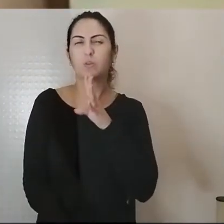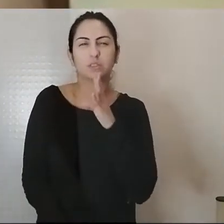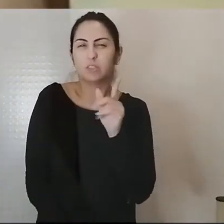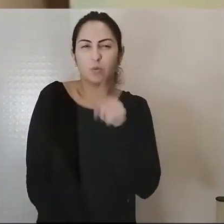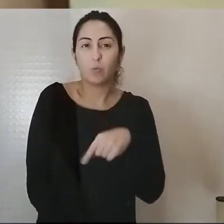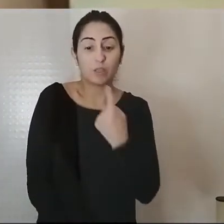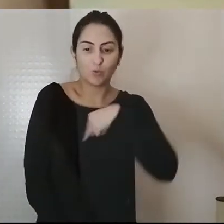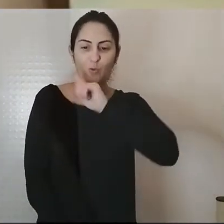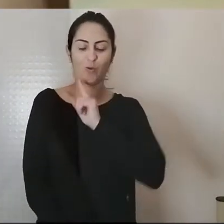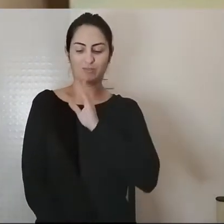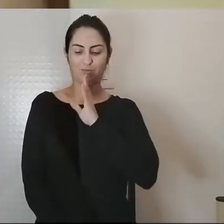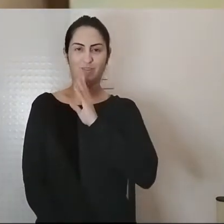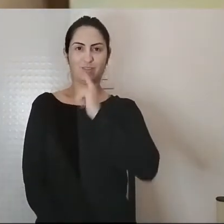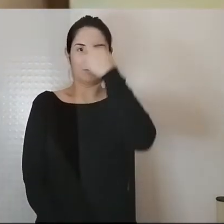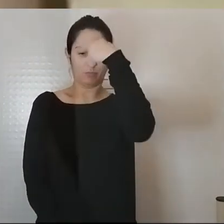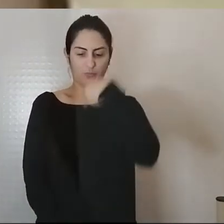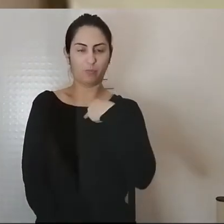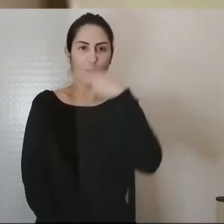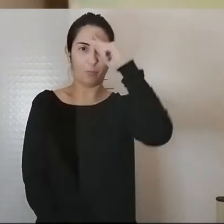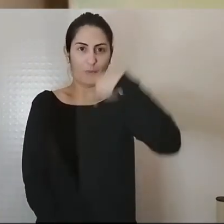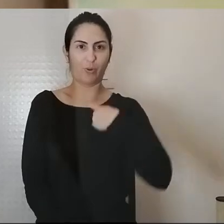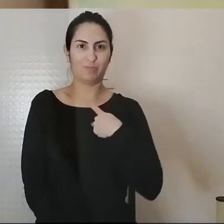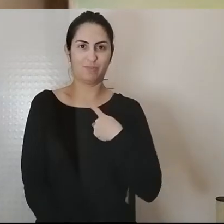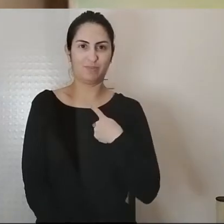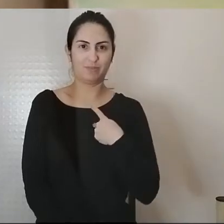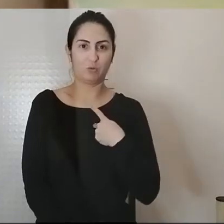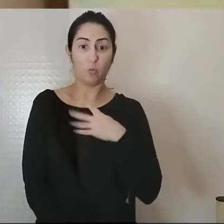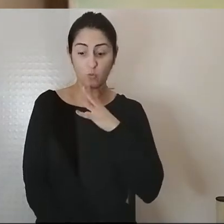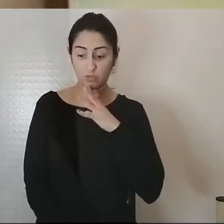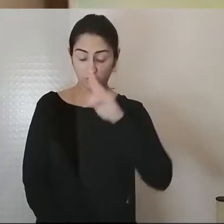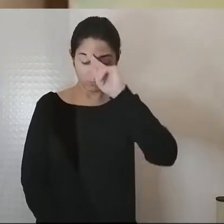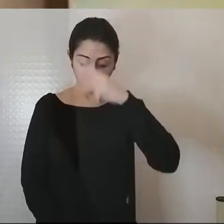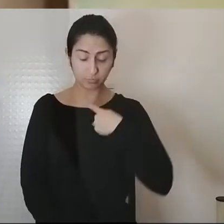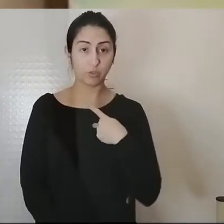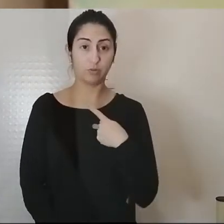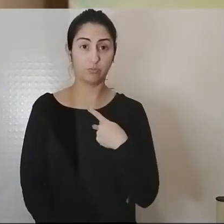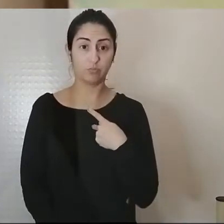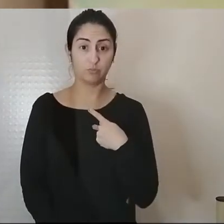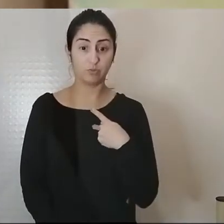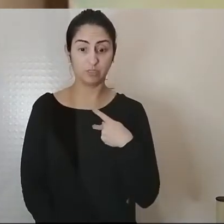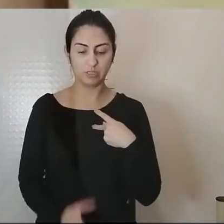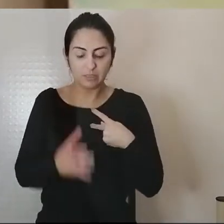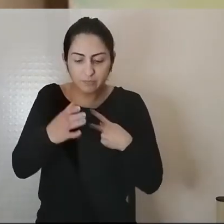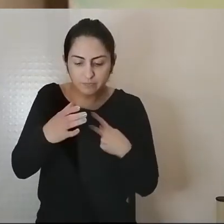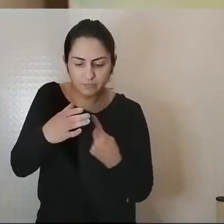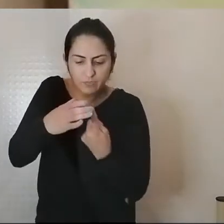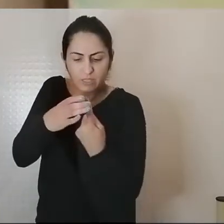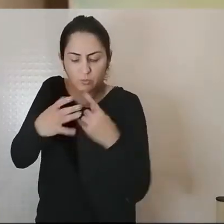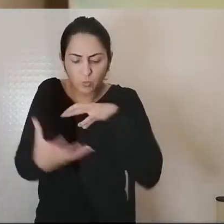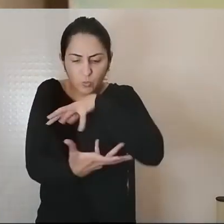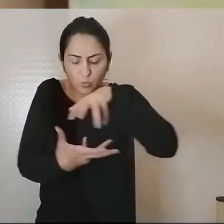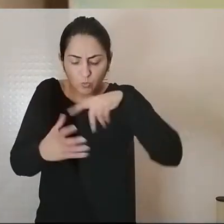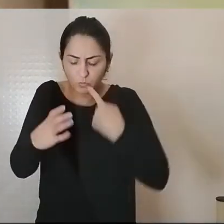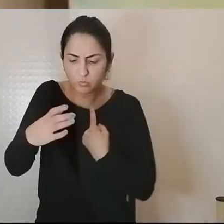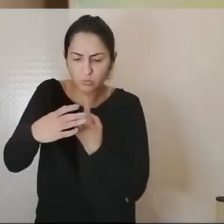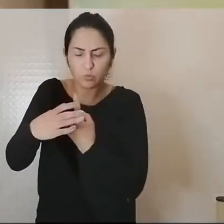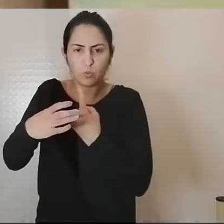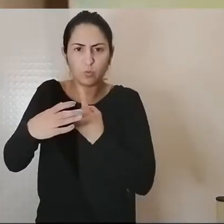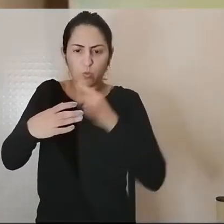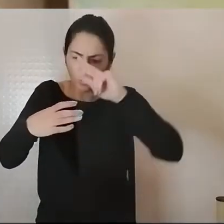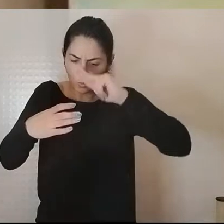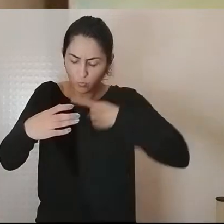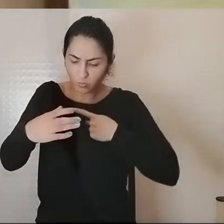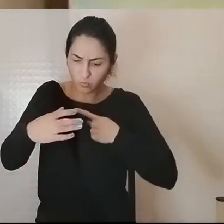reconhecemos e nos conhecemos a nós mesmos no mundo e a nós mesmos como seres